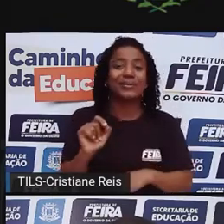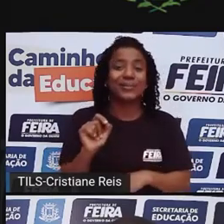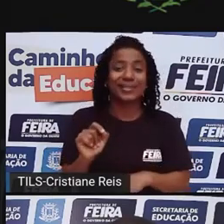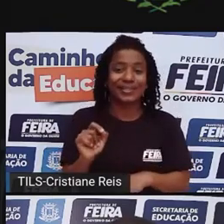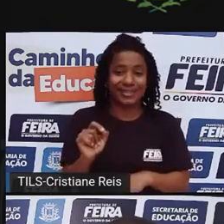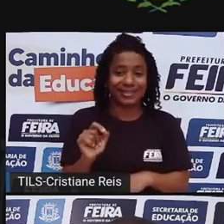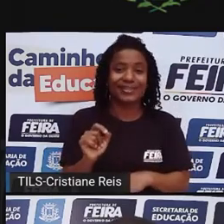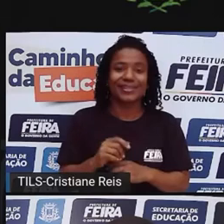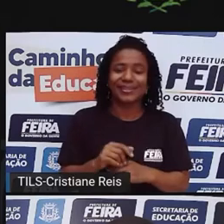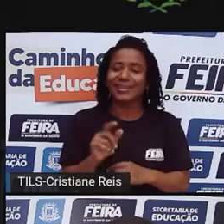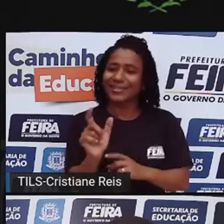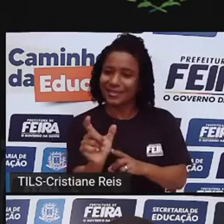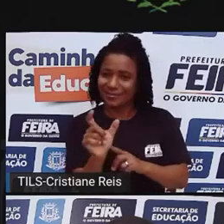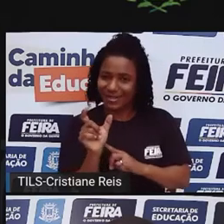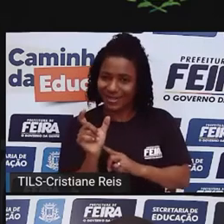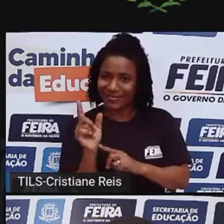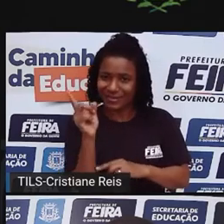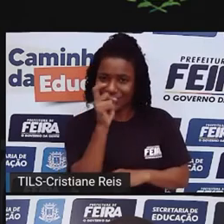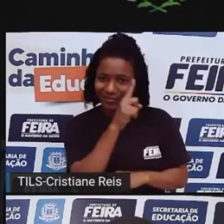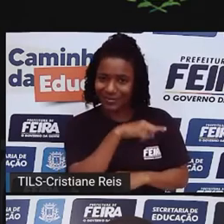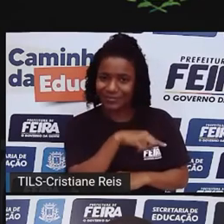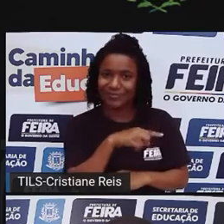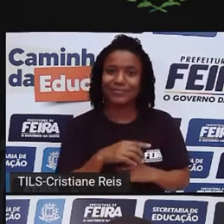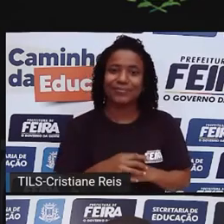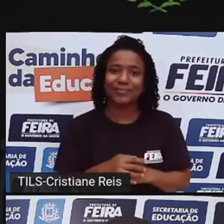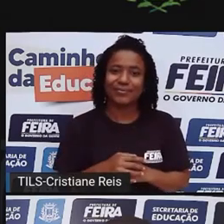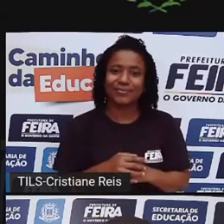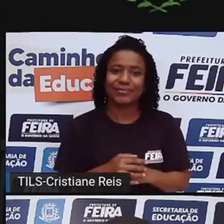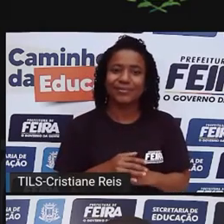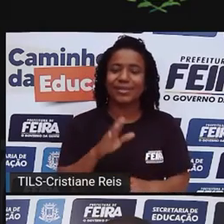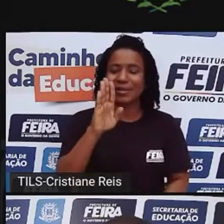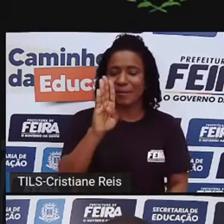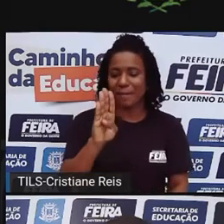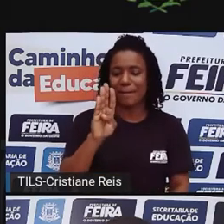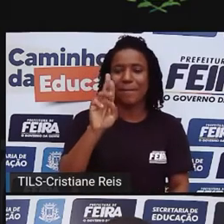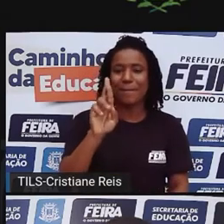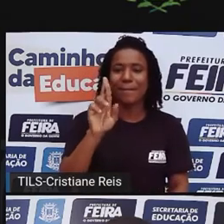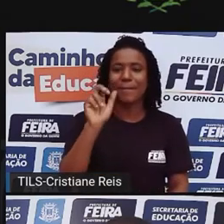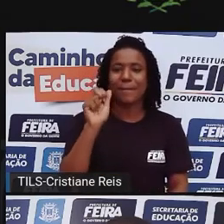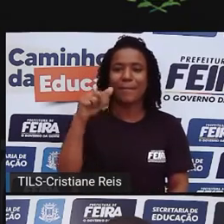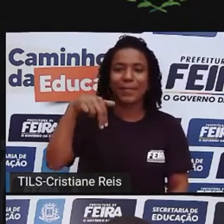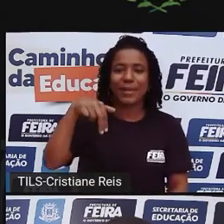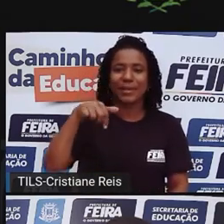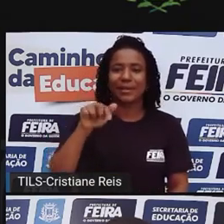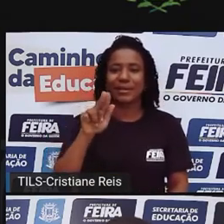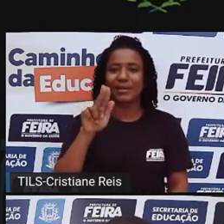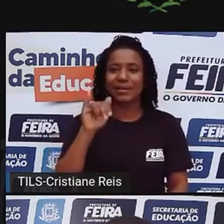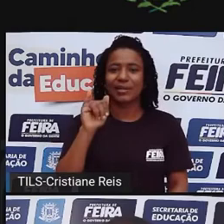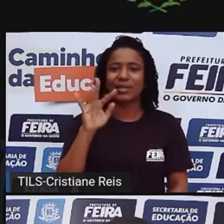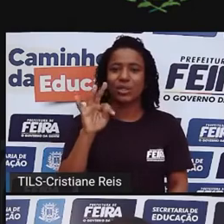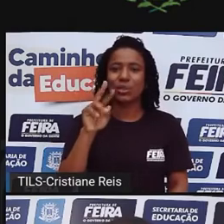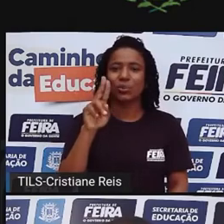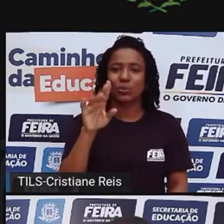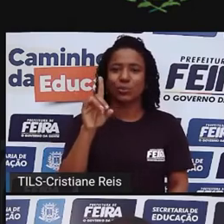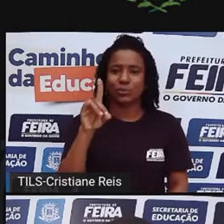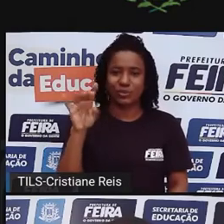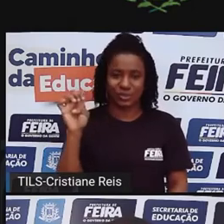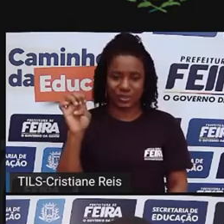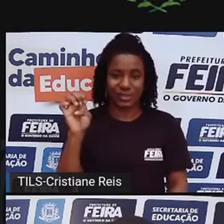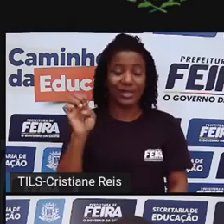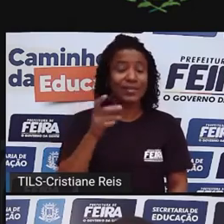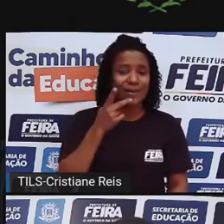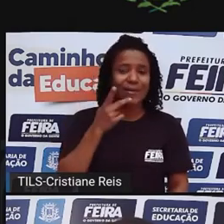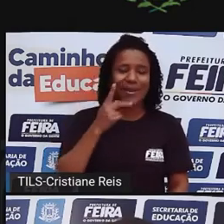difícil, mas eu vou tentar contar para vocês, que é branquitude. A gente fala muito sobre negritude, negritude, a palavrinha negritude.